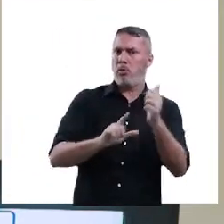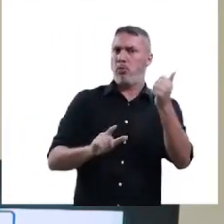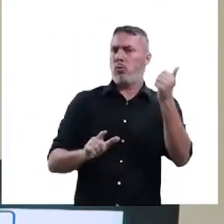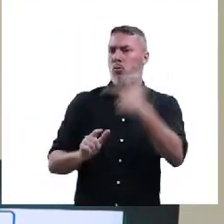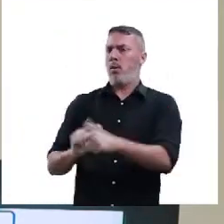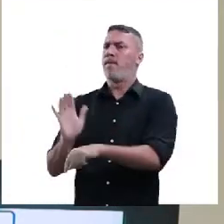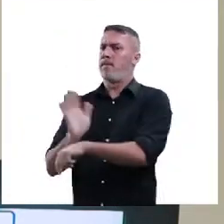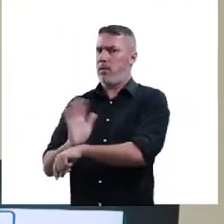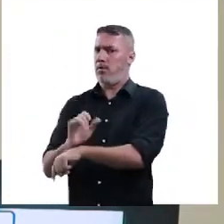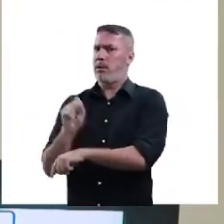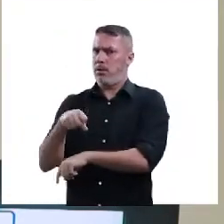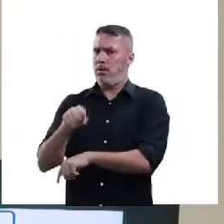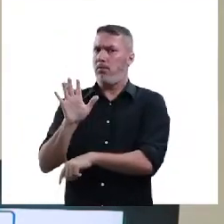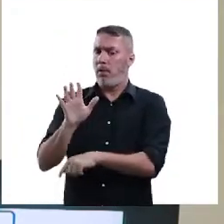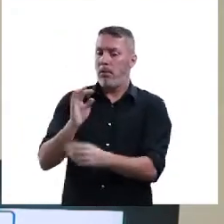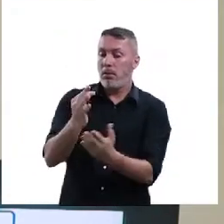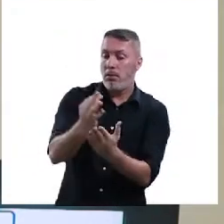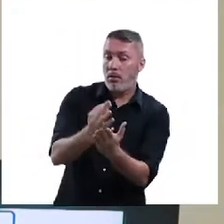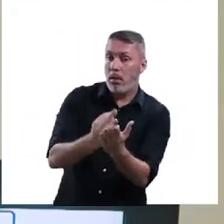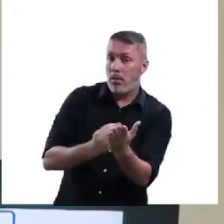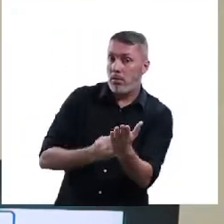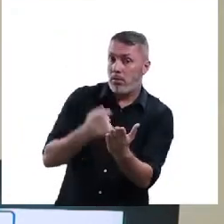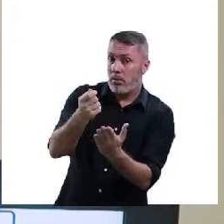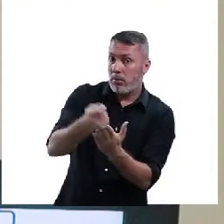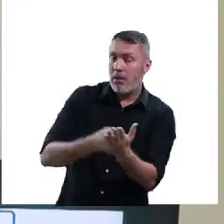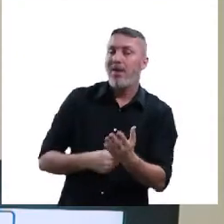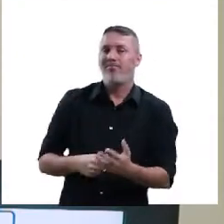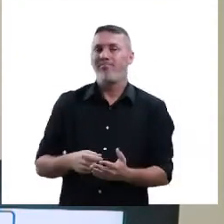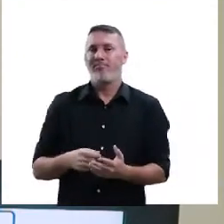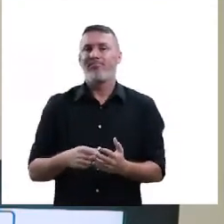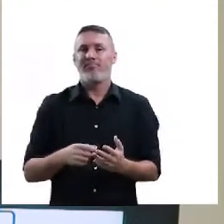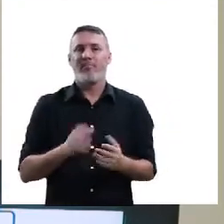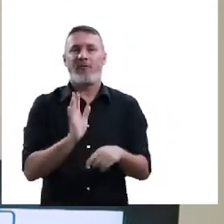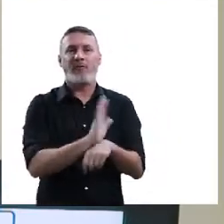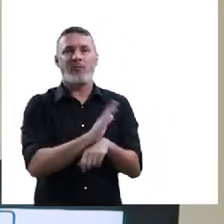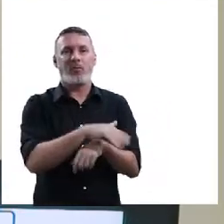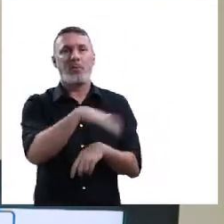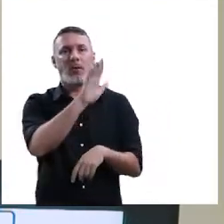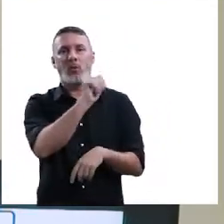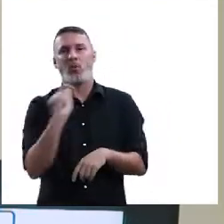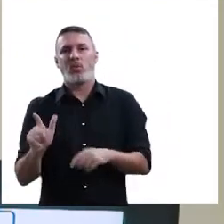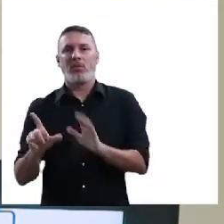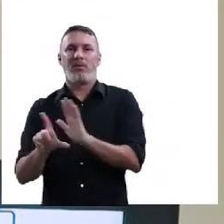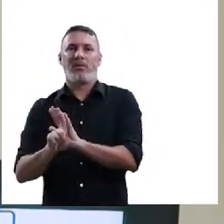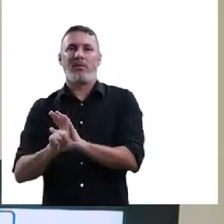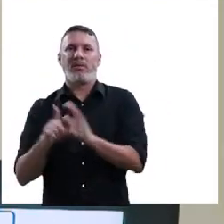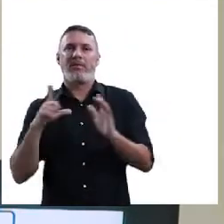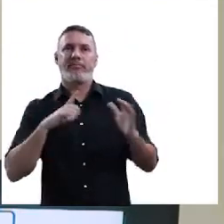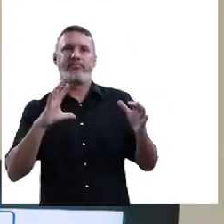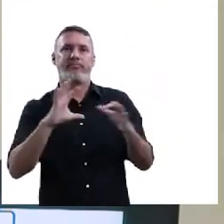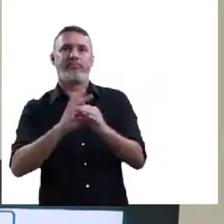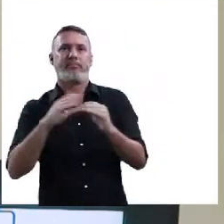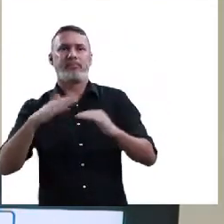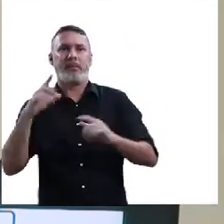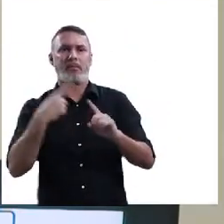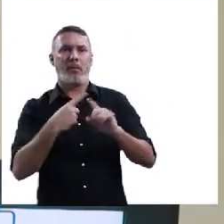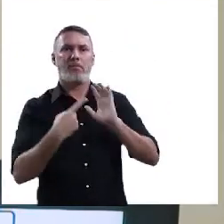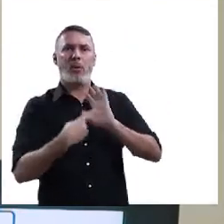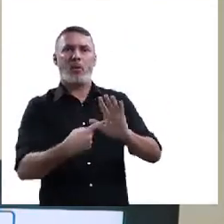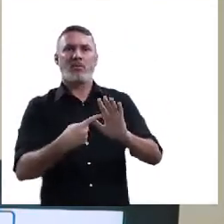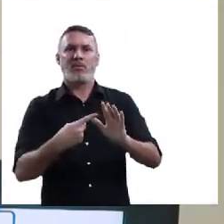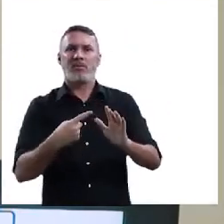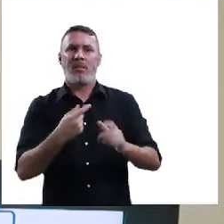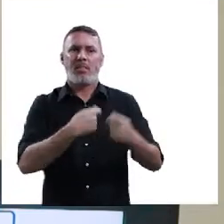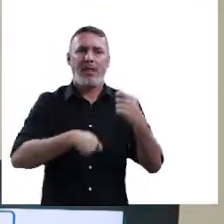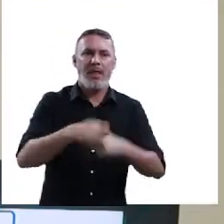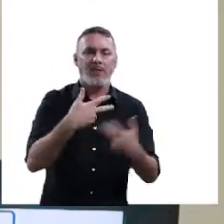né, ele comunicou com as ideias. É isso que eu quero colocar pra vocês. Não é a questão de, ah, vou escolher um filme, uma música, uma